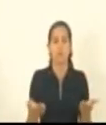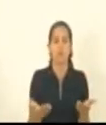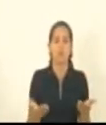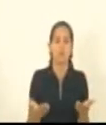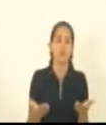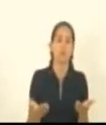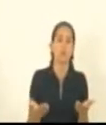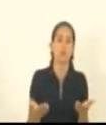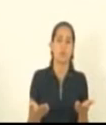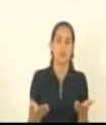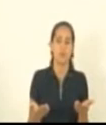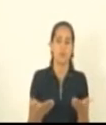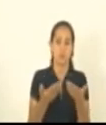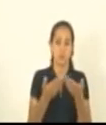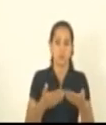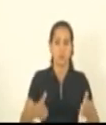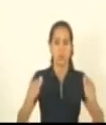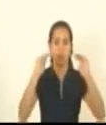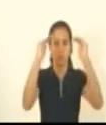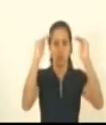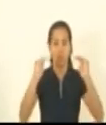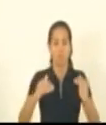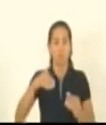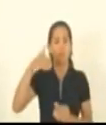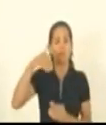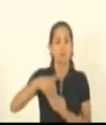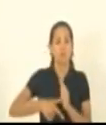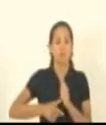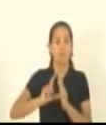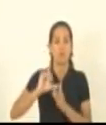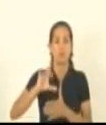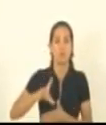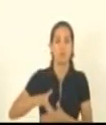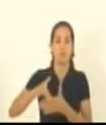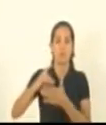passaria a abrir o painel para a votação, mas antes ouço o líder do governo.